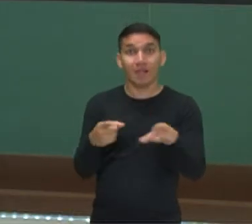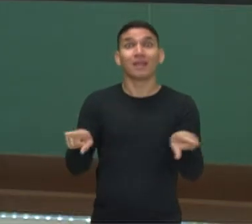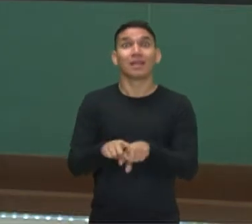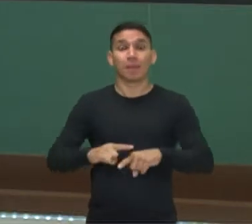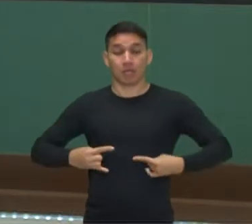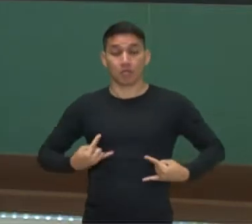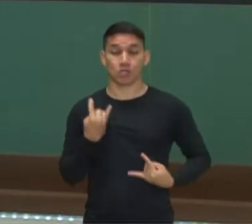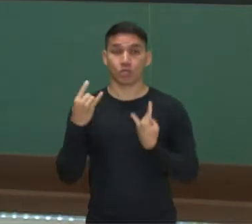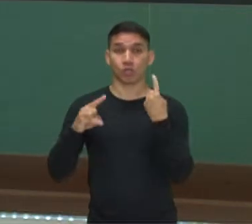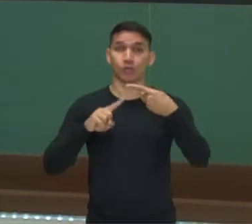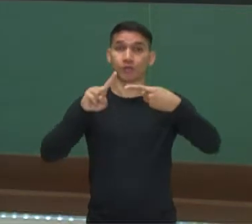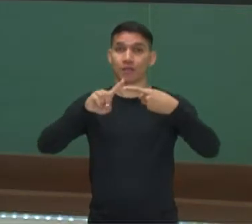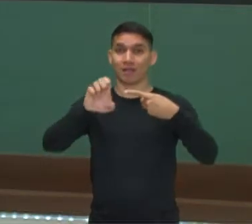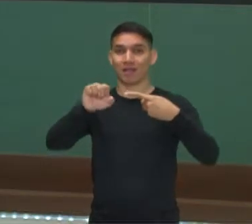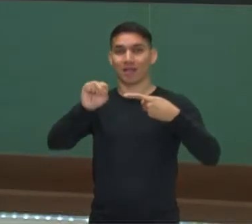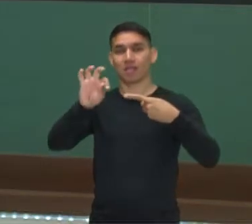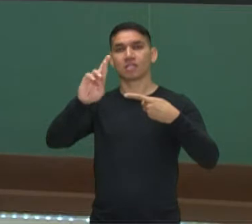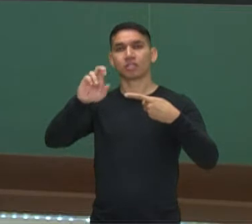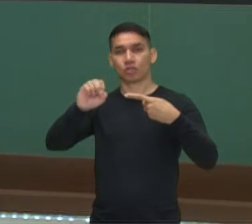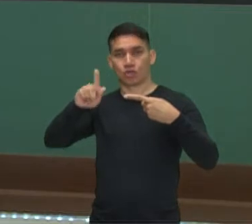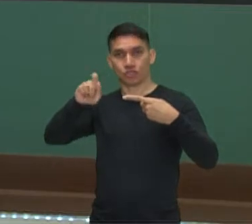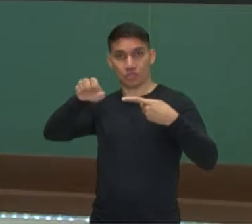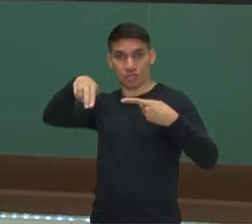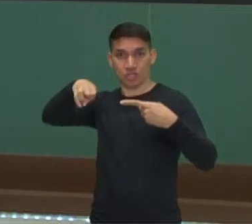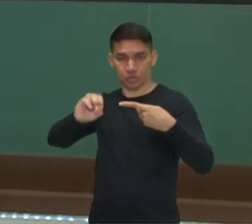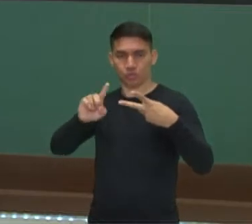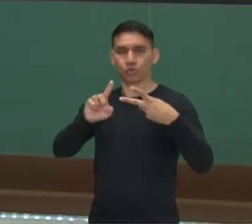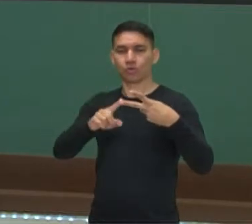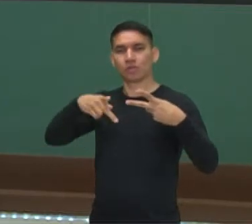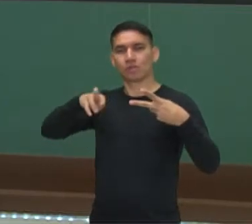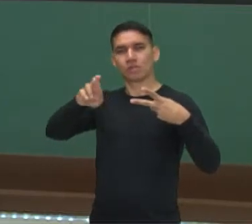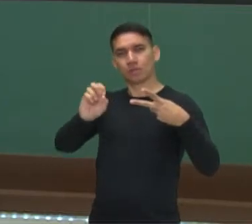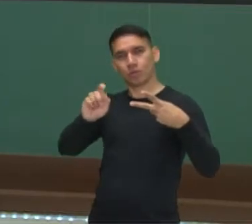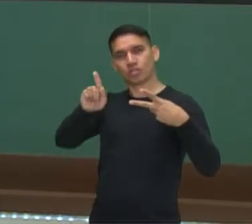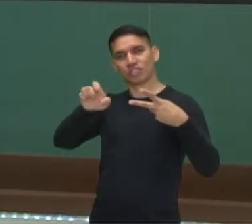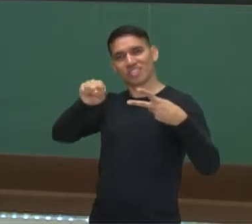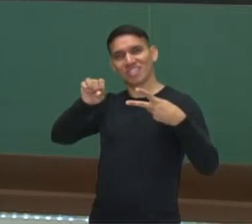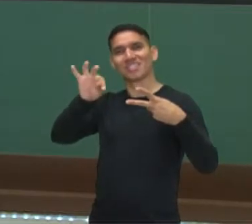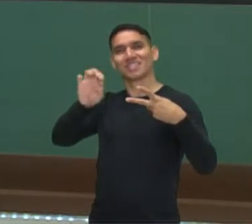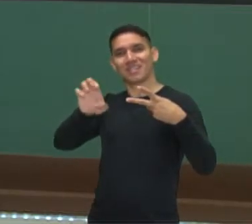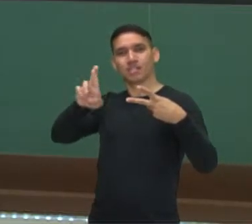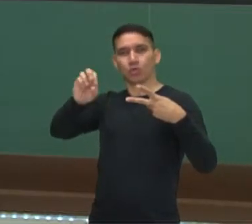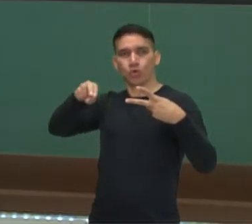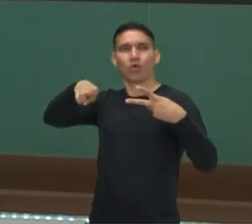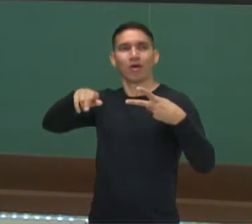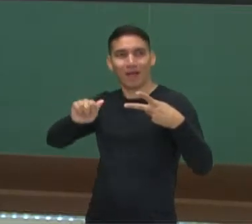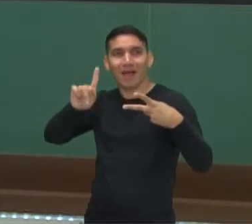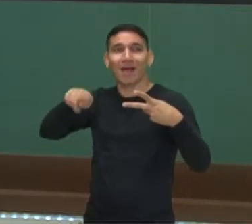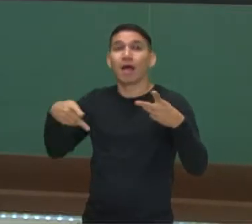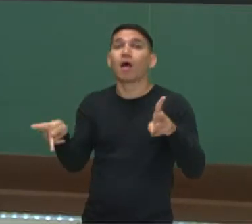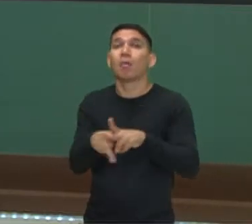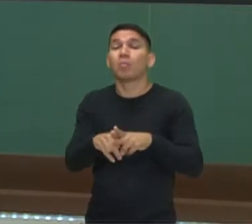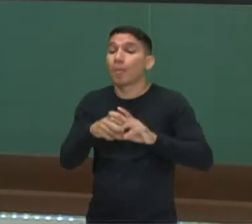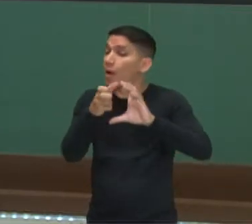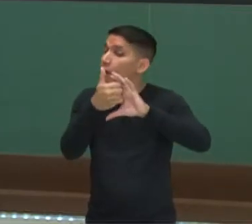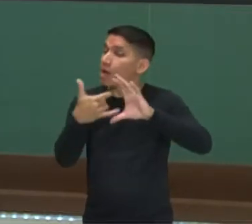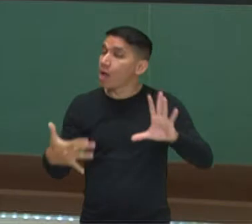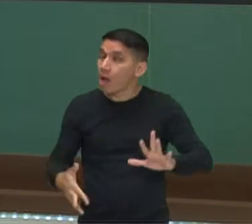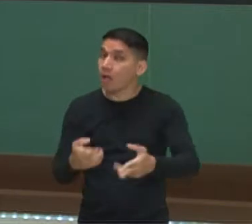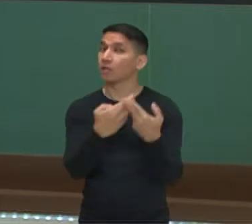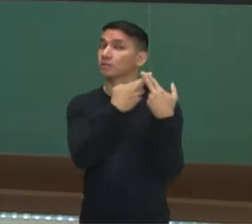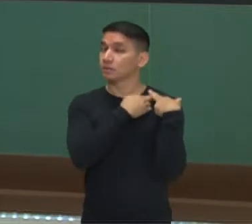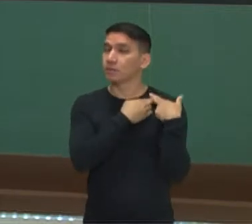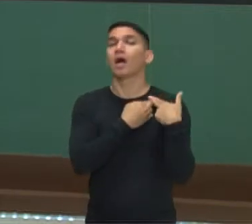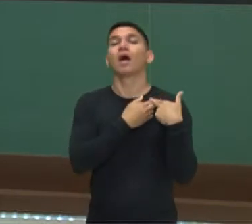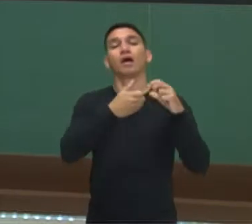estrógeno e progesterona, que são os hormônios responsáveis pelas características femininas e